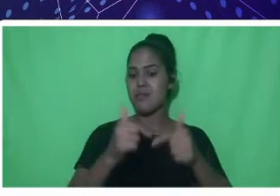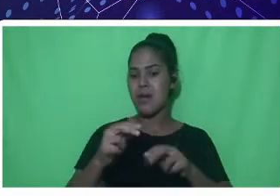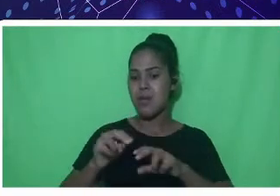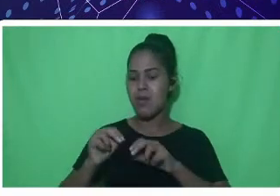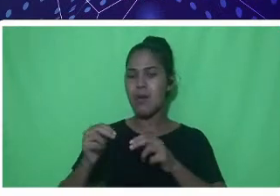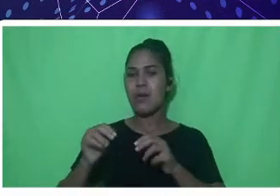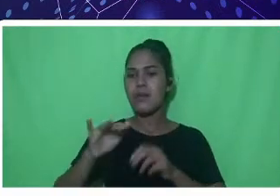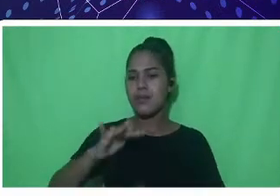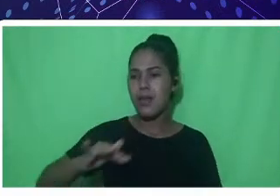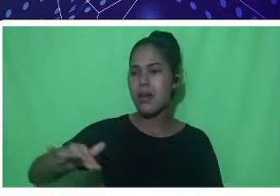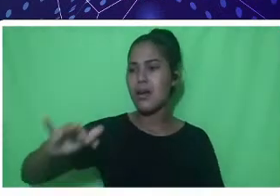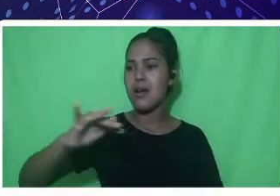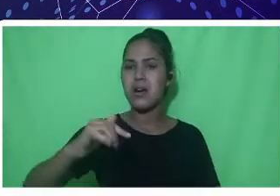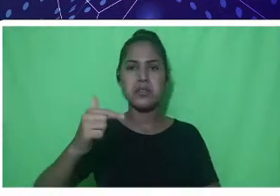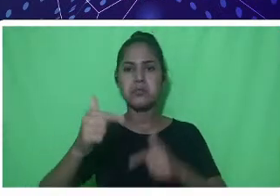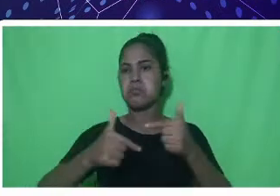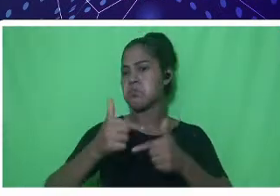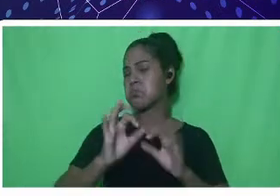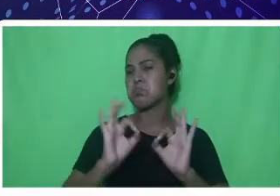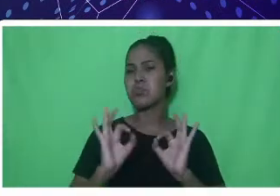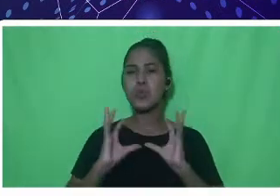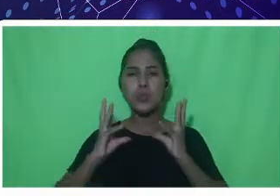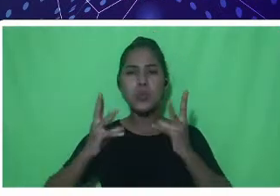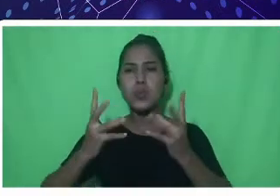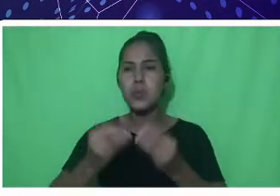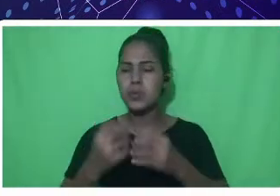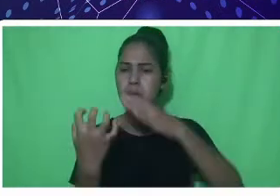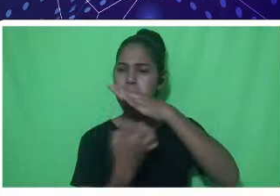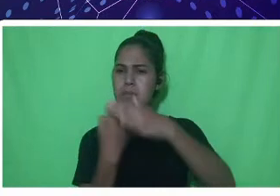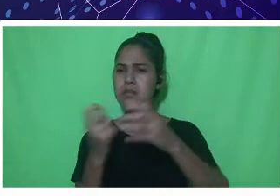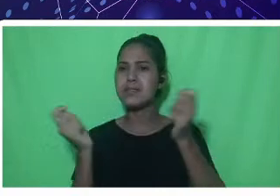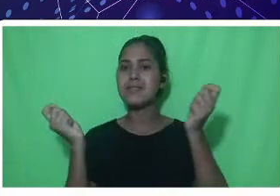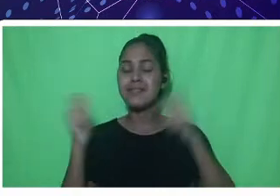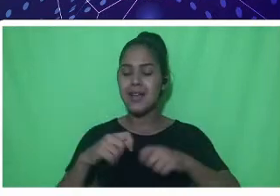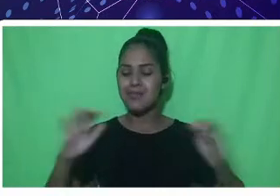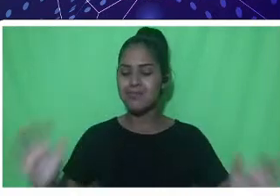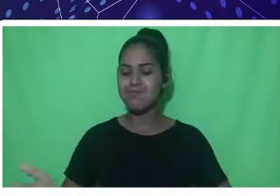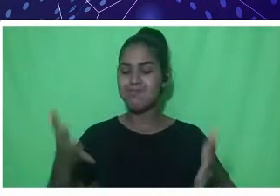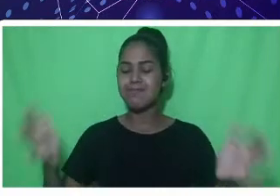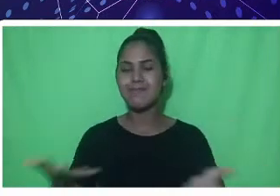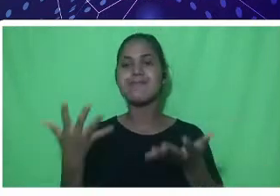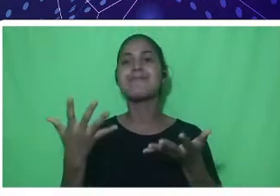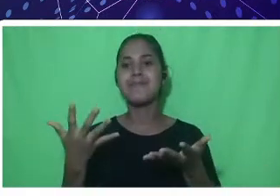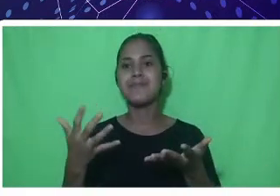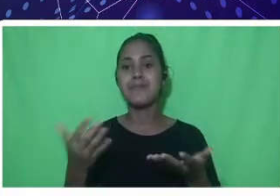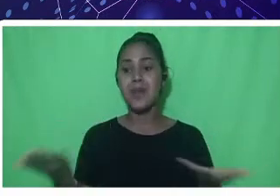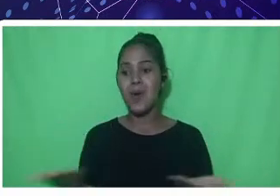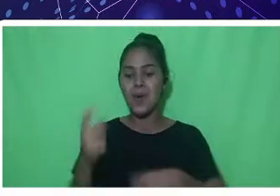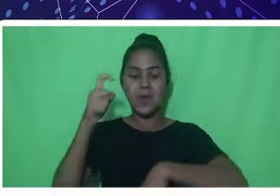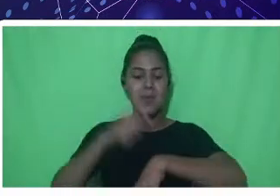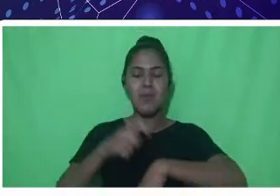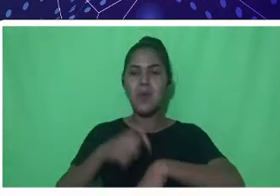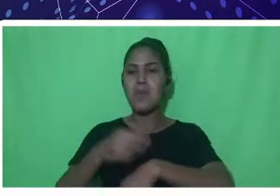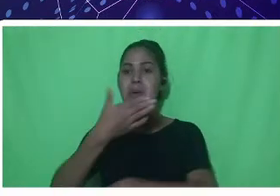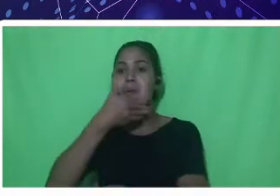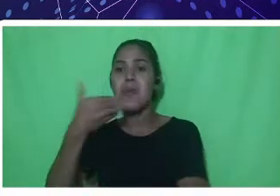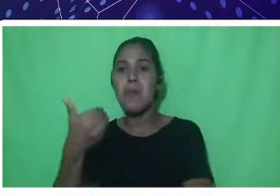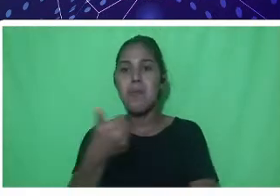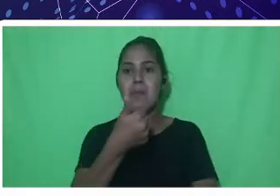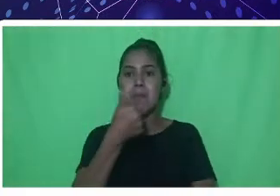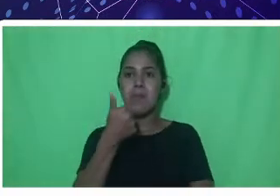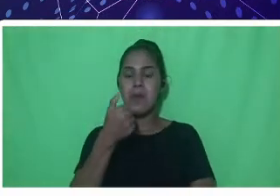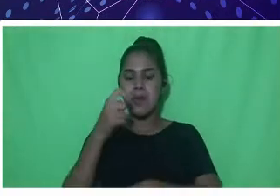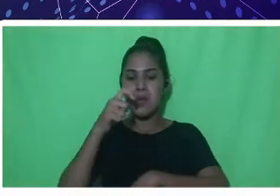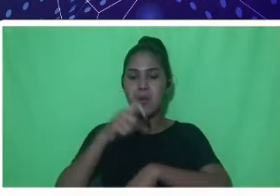em Rondônia, é muito promissor. se não for o melhor, é um dos melhores mercados hoje para o engenheiro de